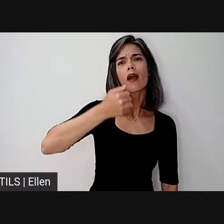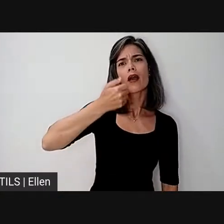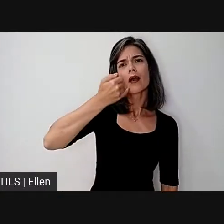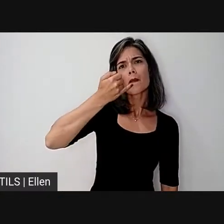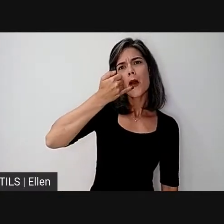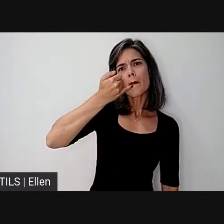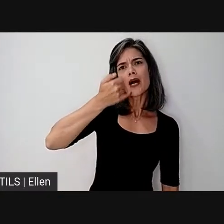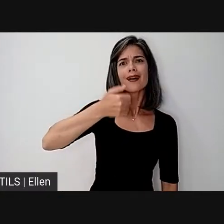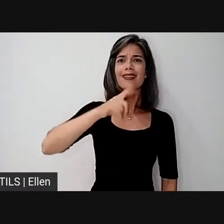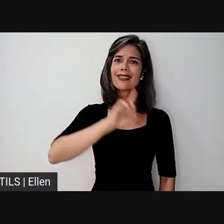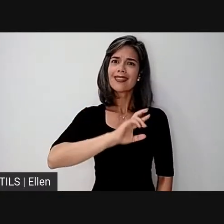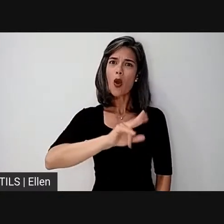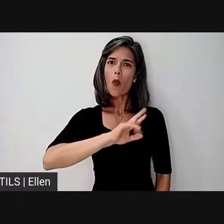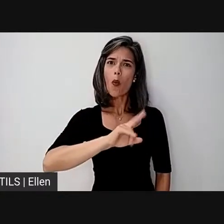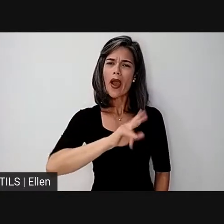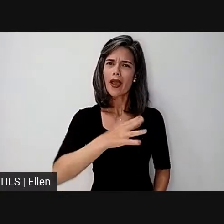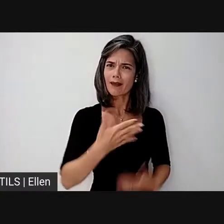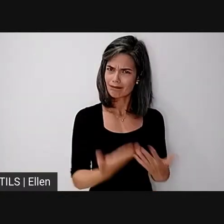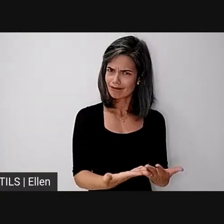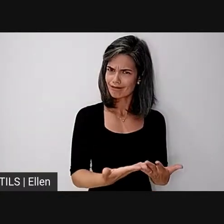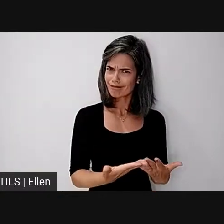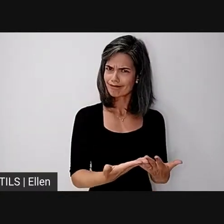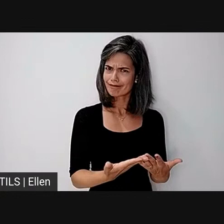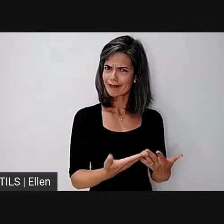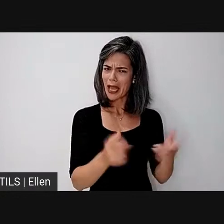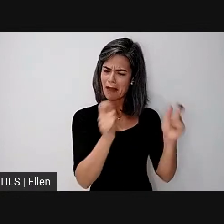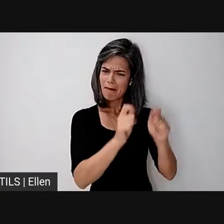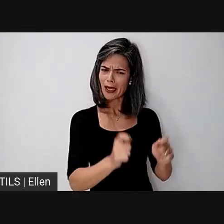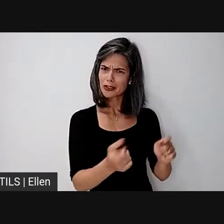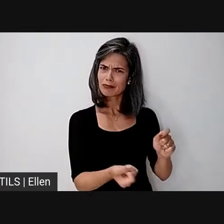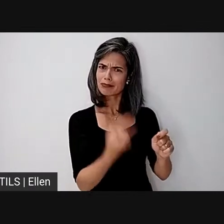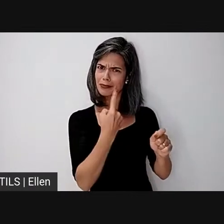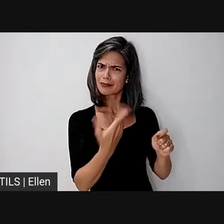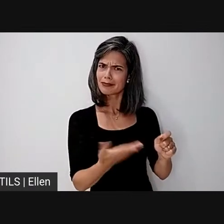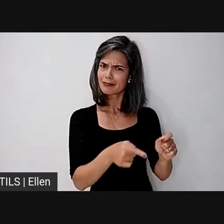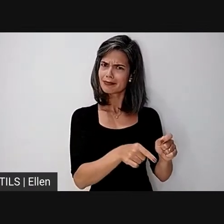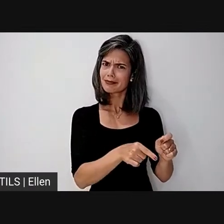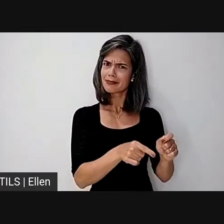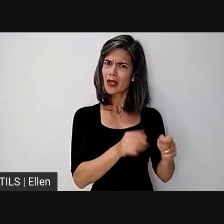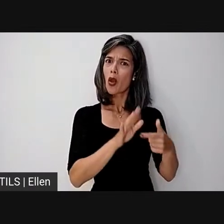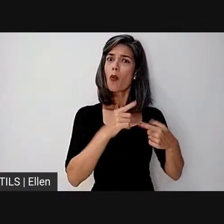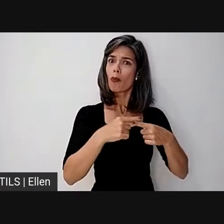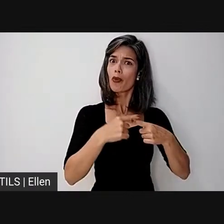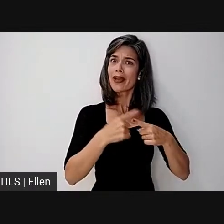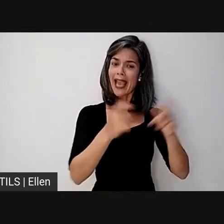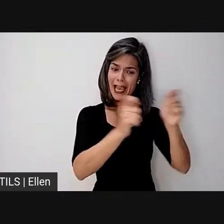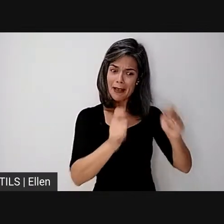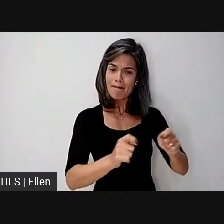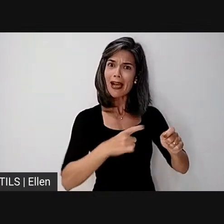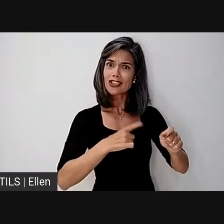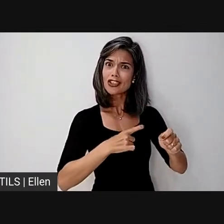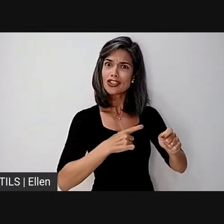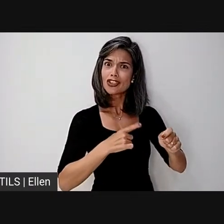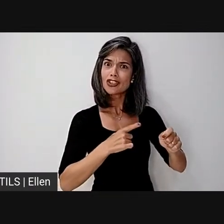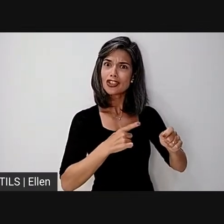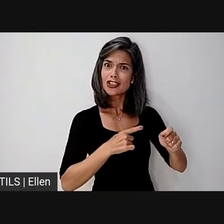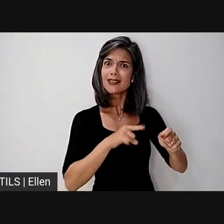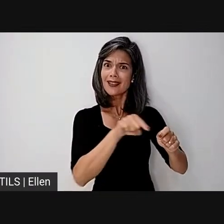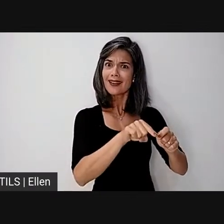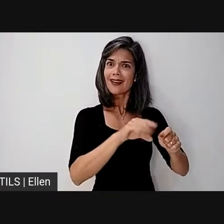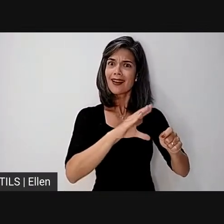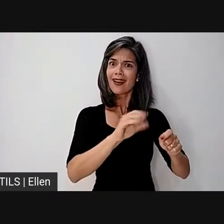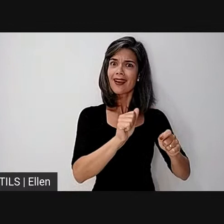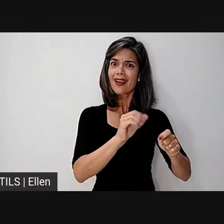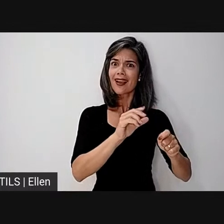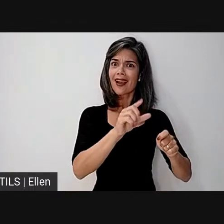série, ele nos questionava realmente sobre aquilo que estava posto ali como imagem, que simulacro